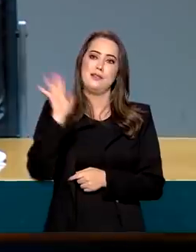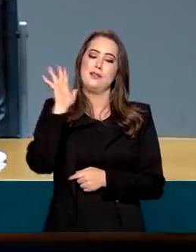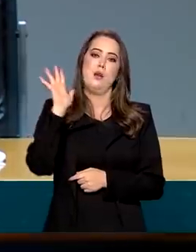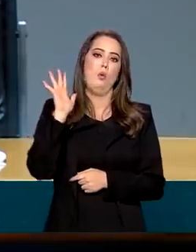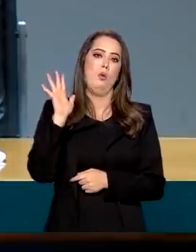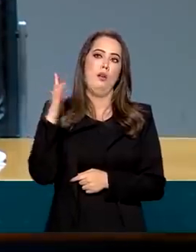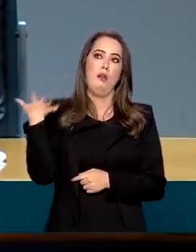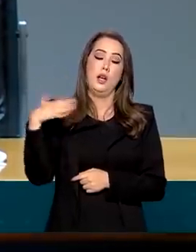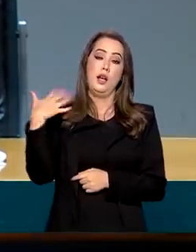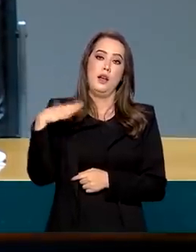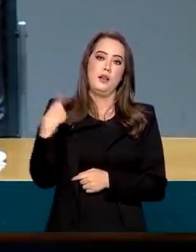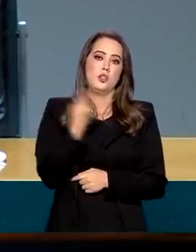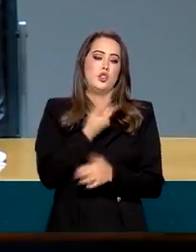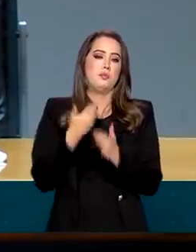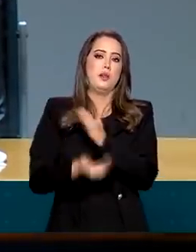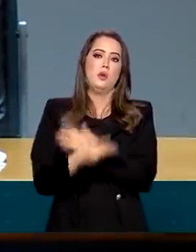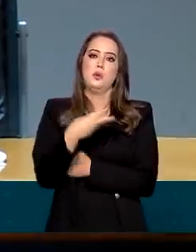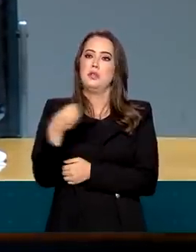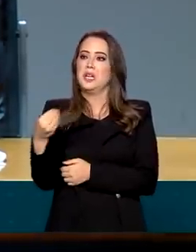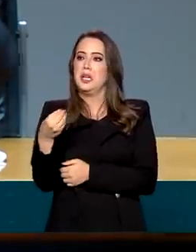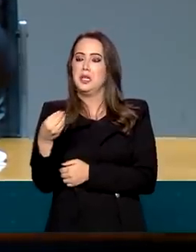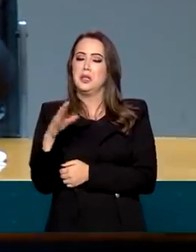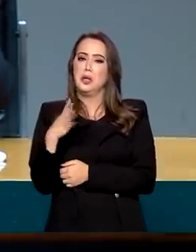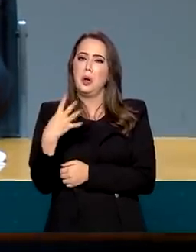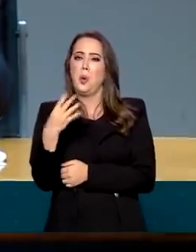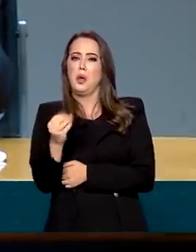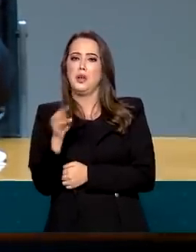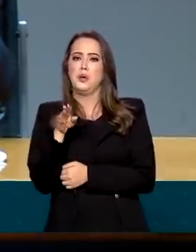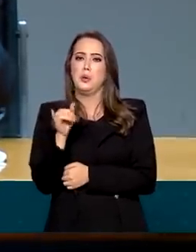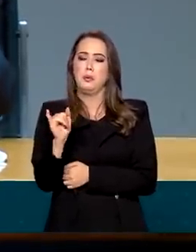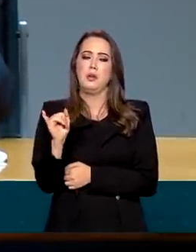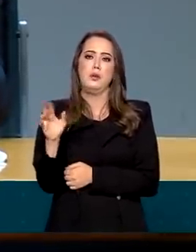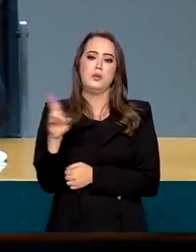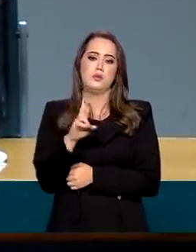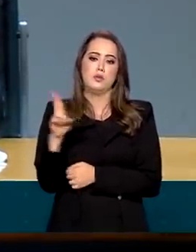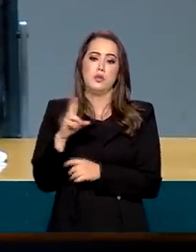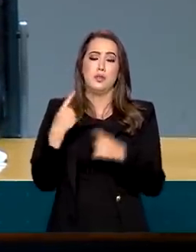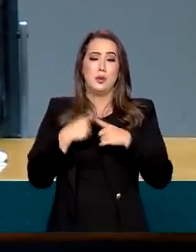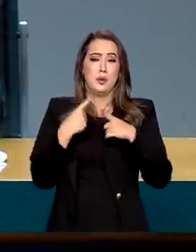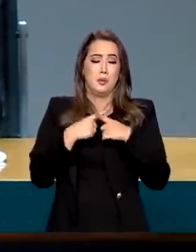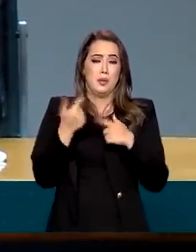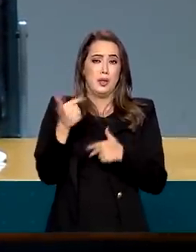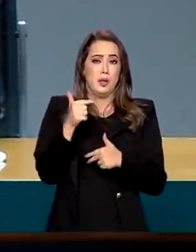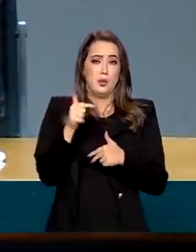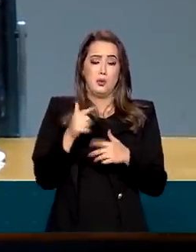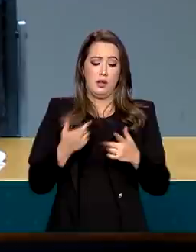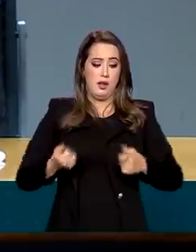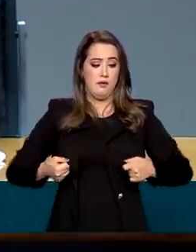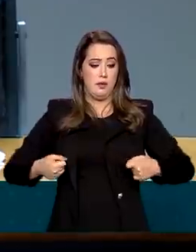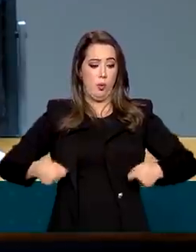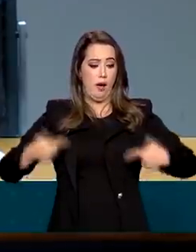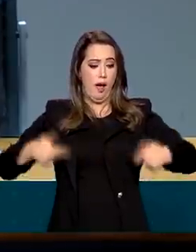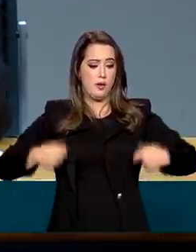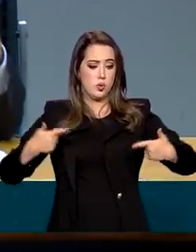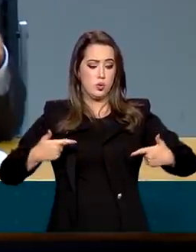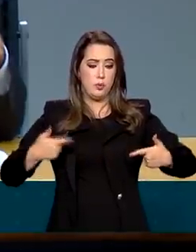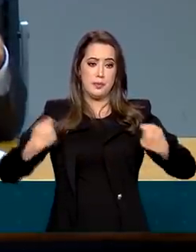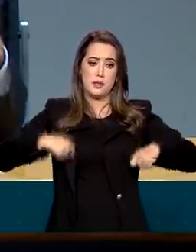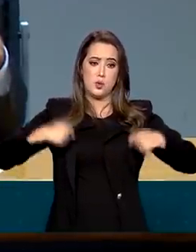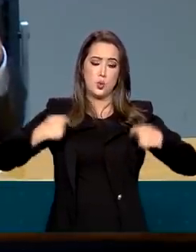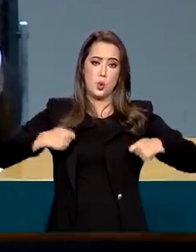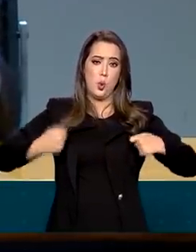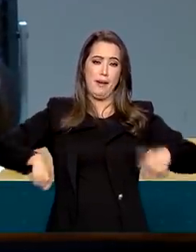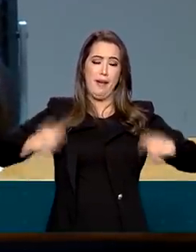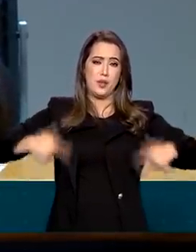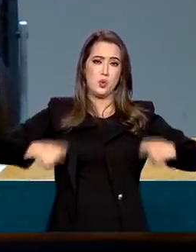30 ou 40 bilhões por essa falta de sincronicidade entre as despesas e o teto. O teto é